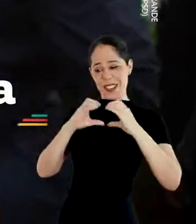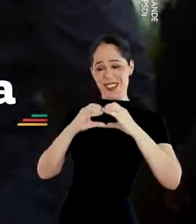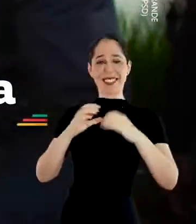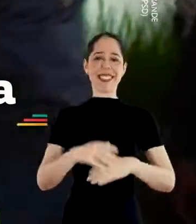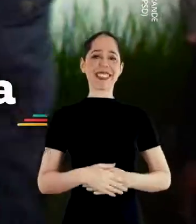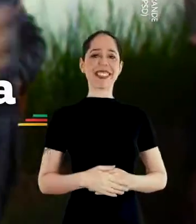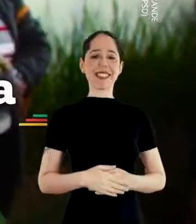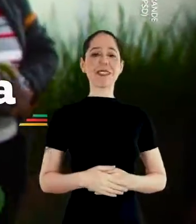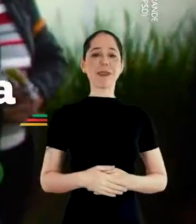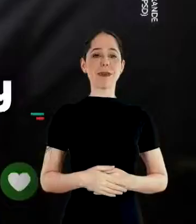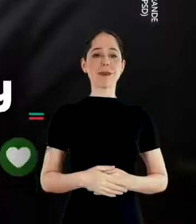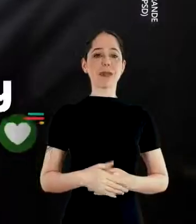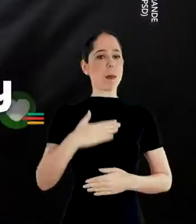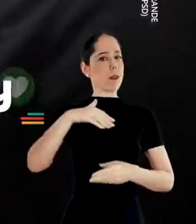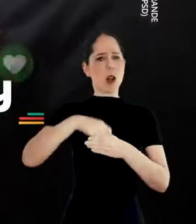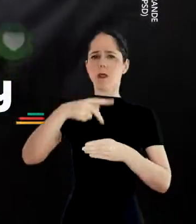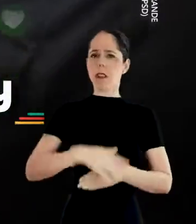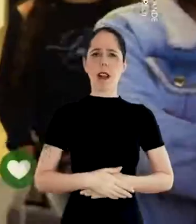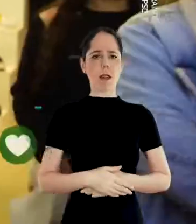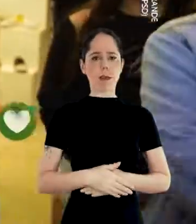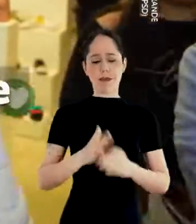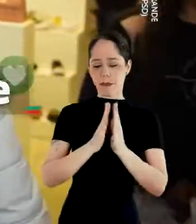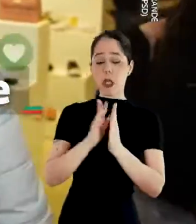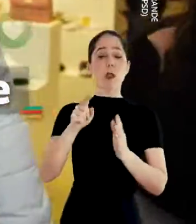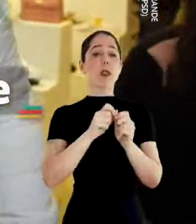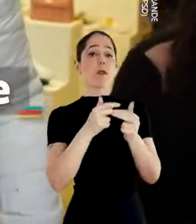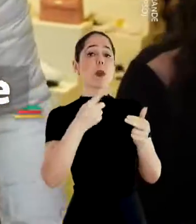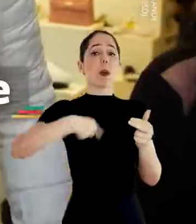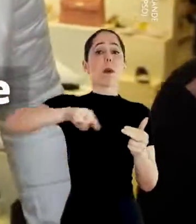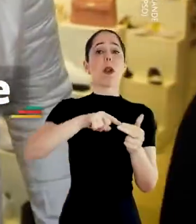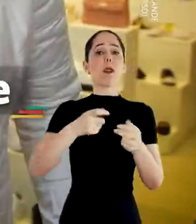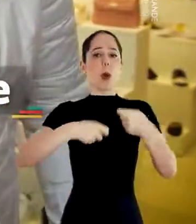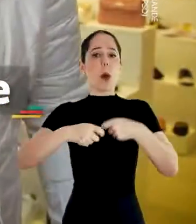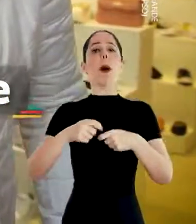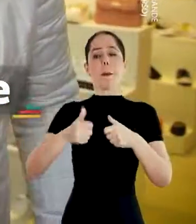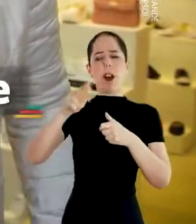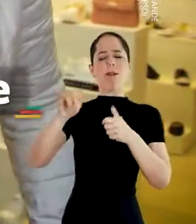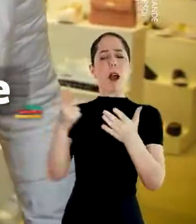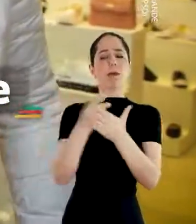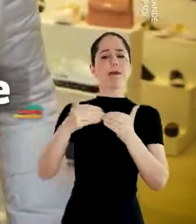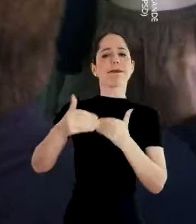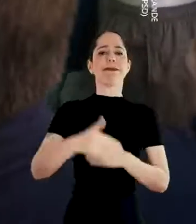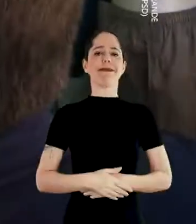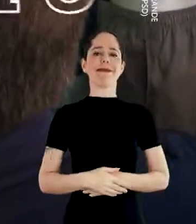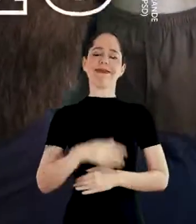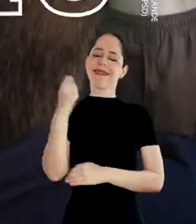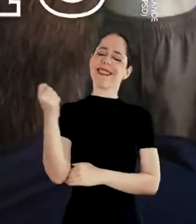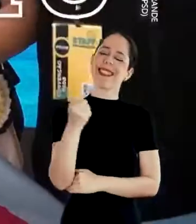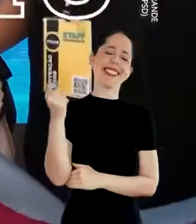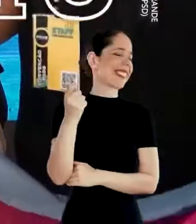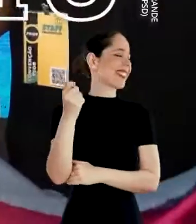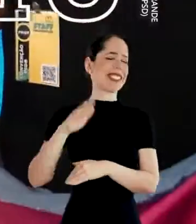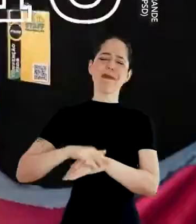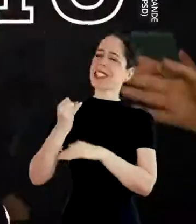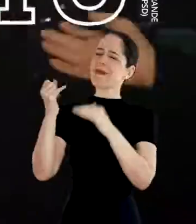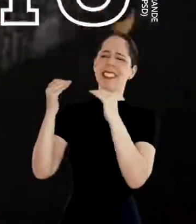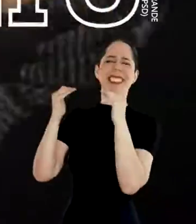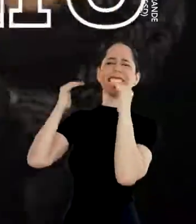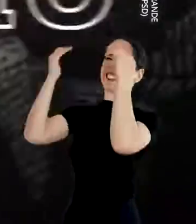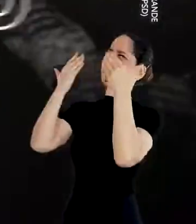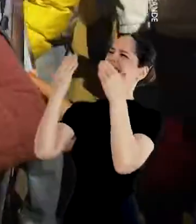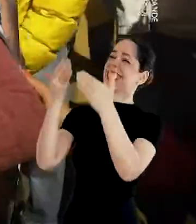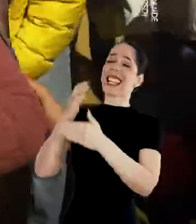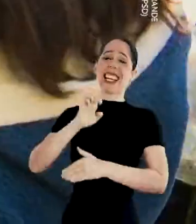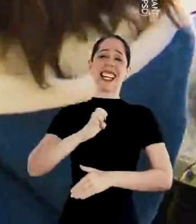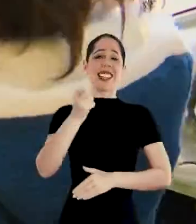Olha aí, ó, viu? E o meu voto é teu. O senhor muito por nós aqui O melhor vem pela frente. O Rio Grande fala mais